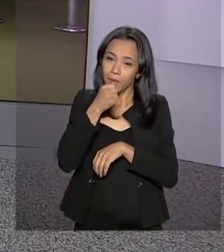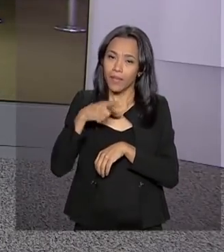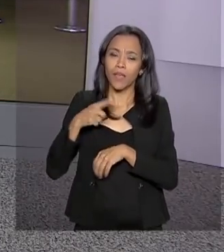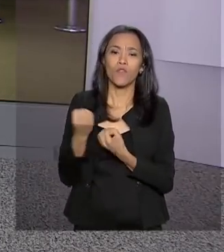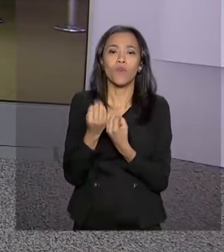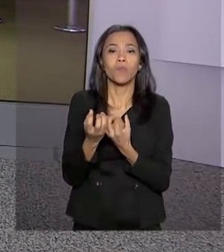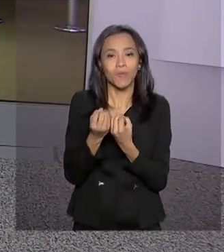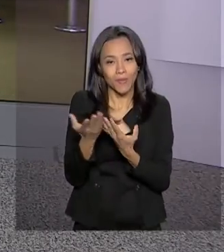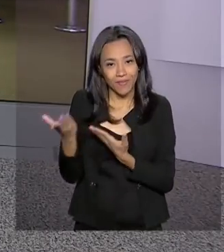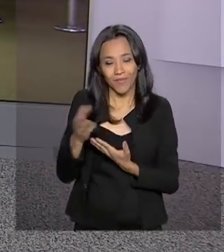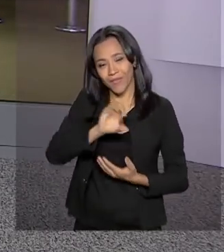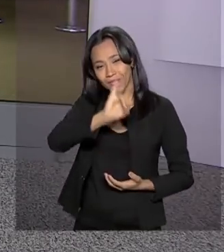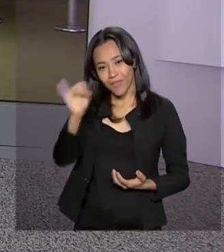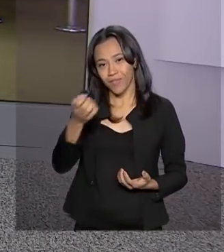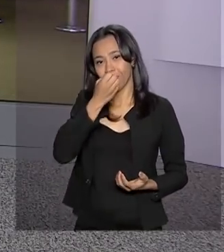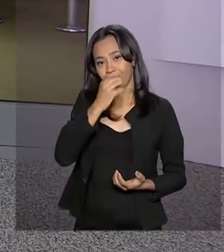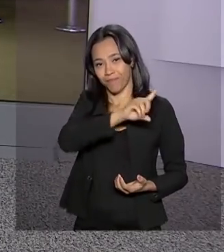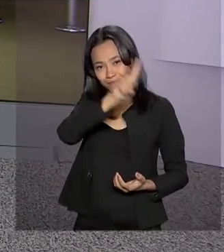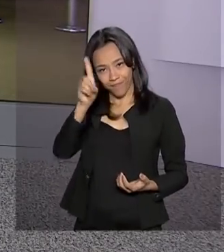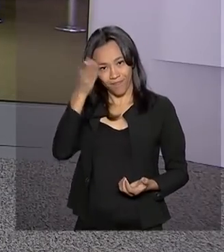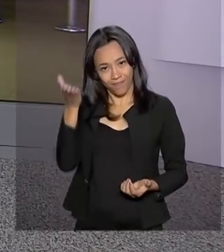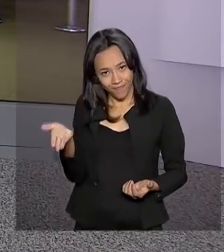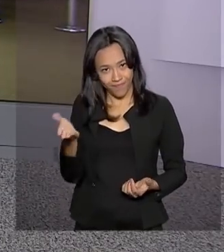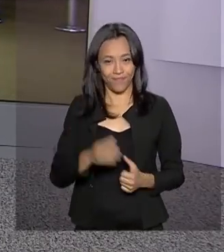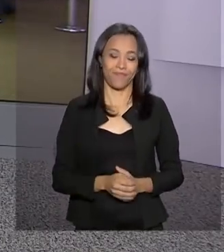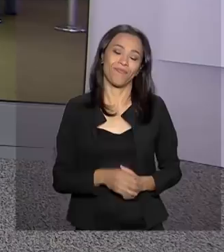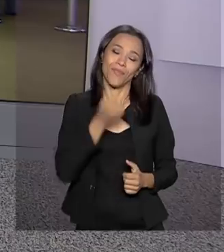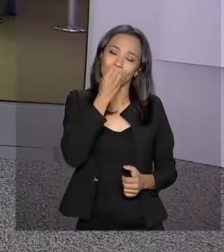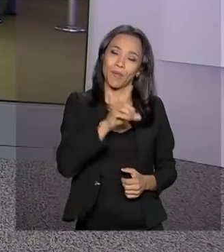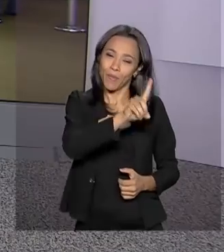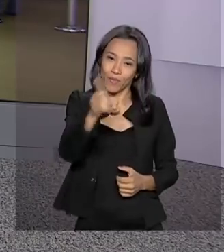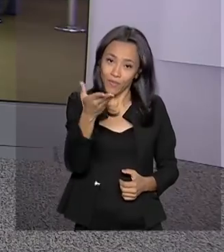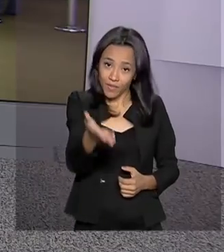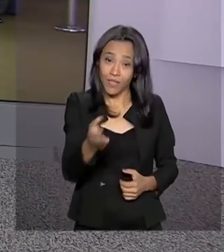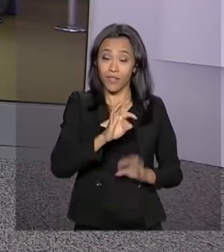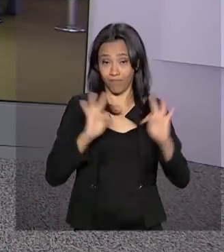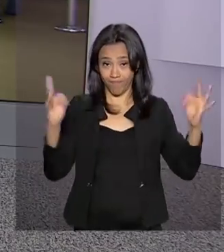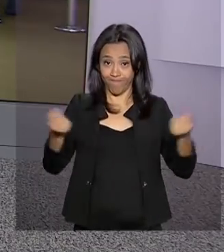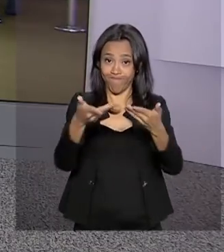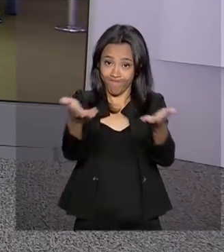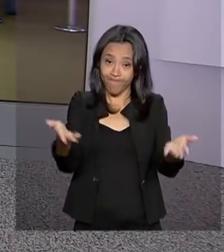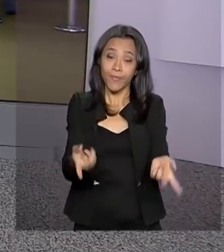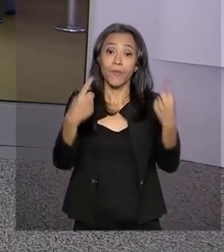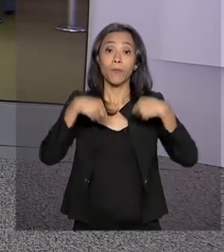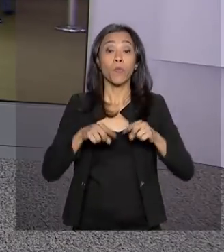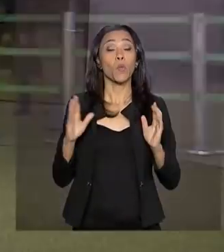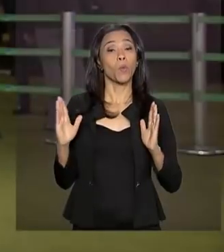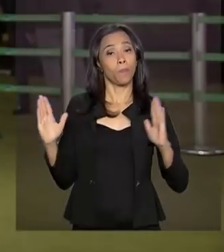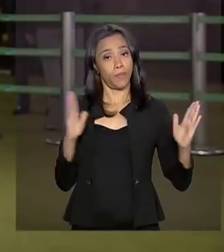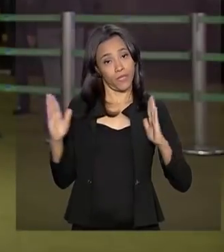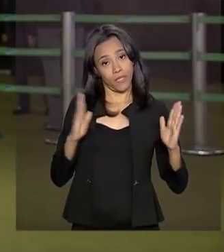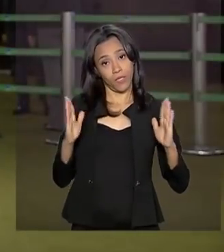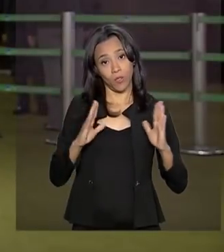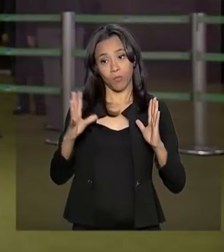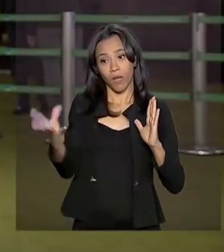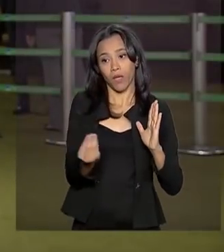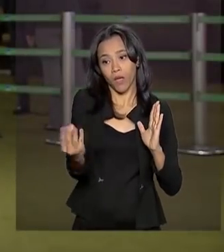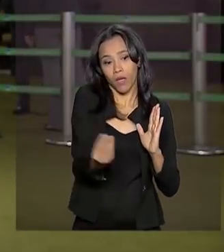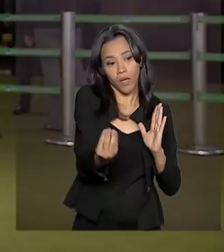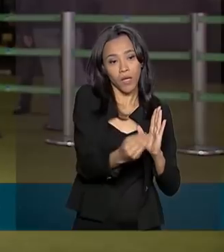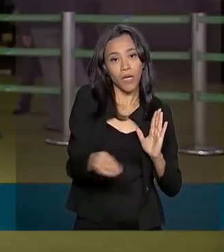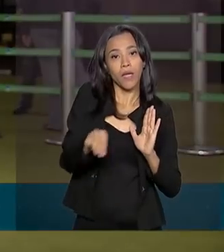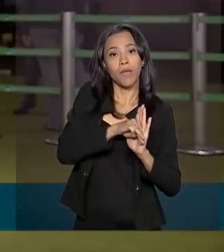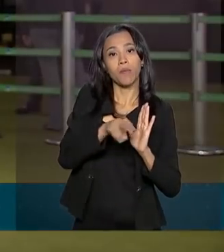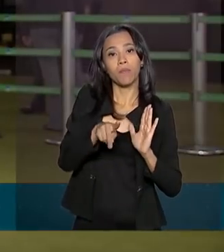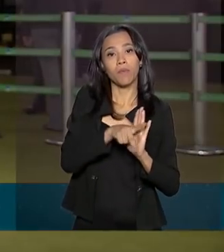informações para a gente. Oi, Selma, bom dia para você. Bem, Carla, bom dia a você e a todos. Olha, o prazo para a apresentação de emendas começou a contar